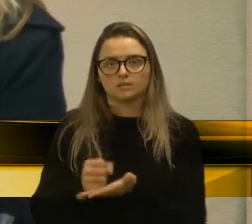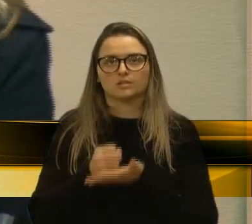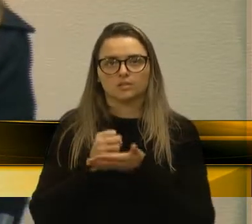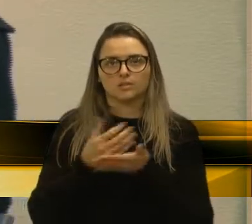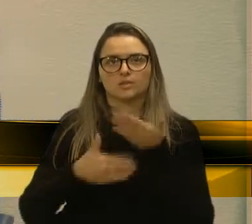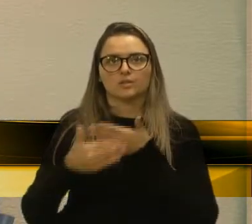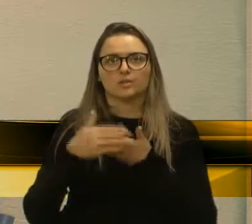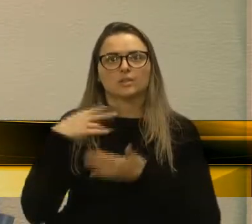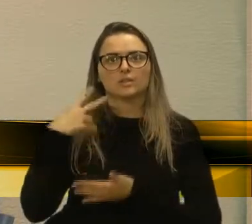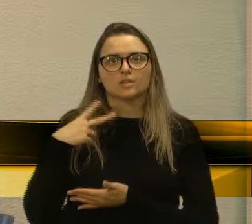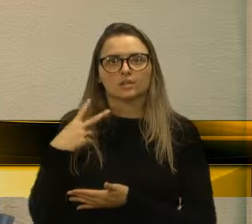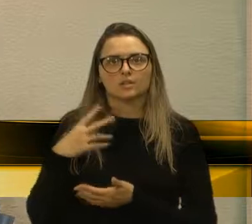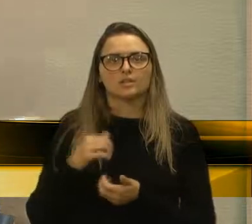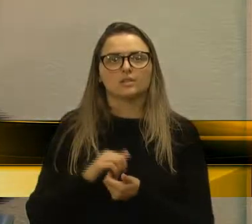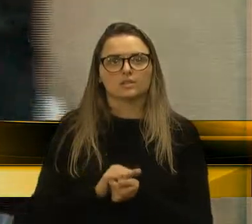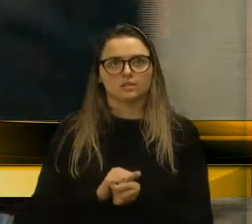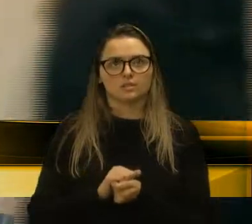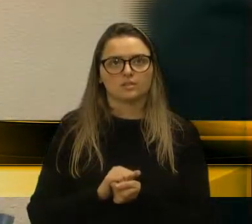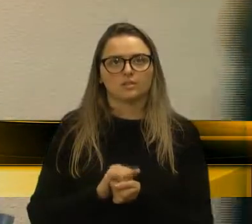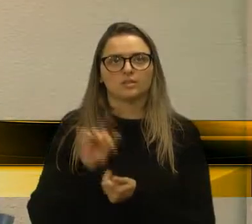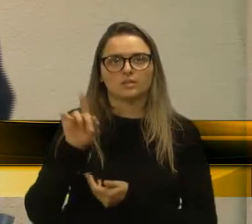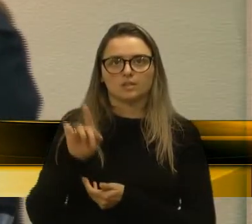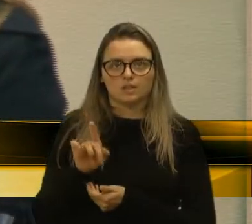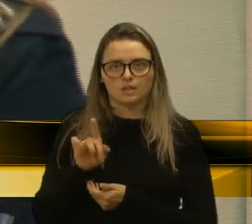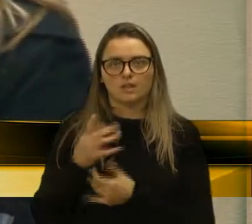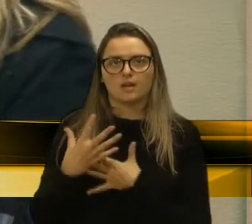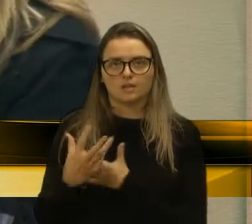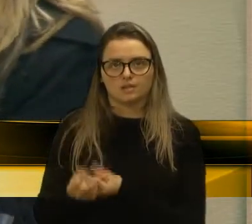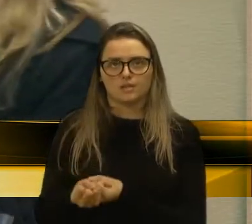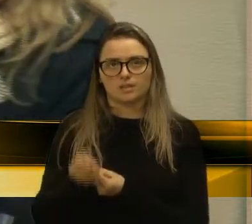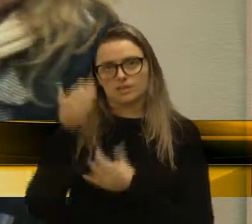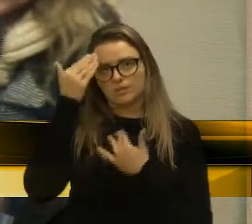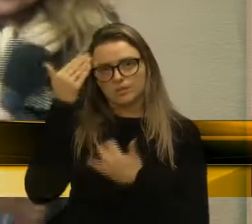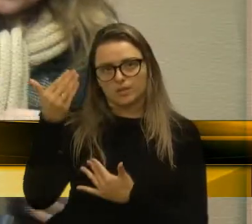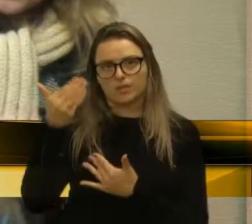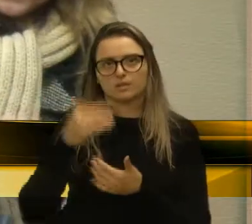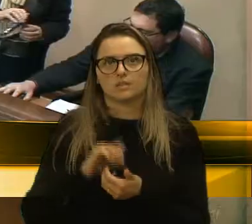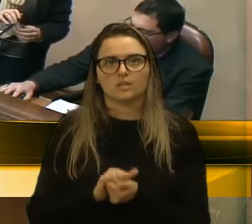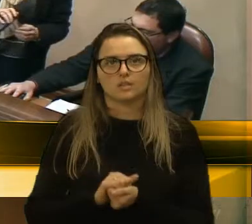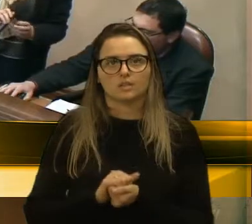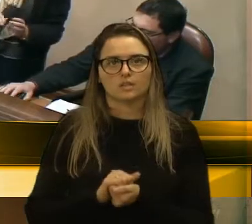pares para alterarmos essa legislação. Obrigada. Obrigada. Obrigada. Obrigada. Obrigada. Obrigada.